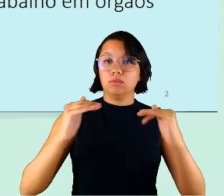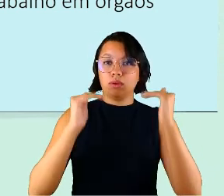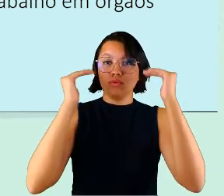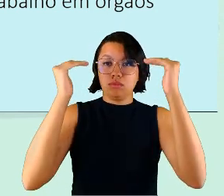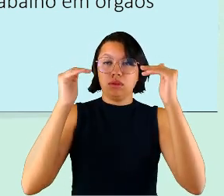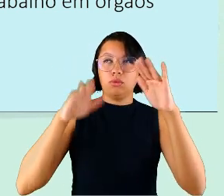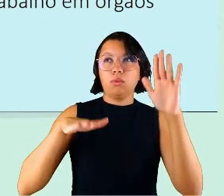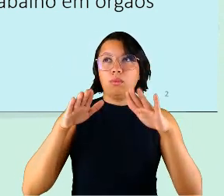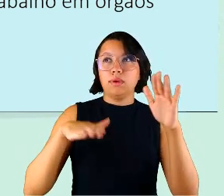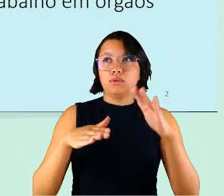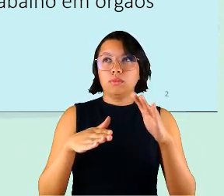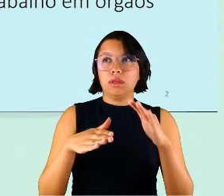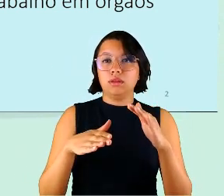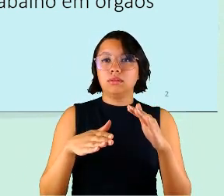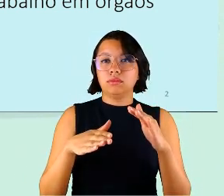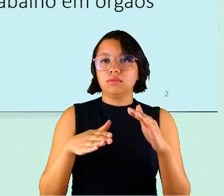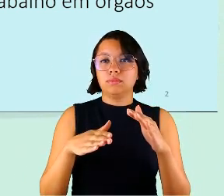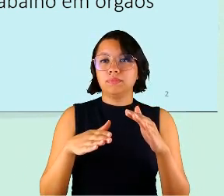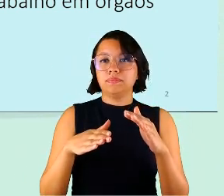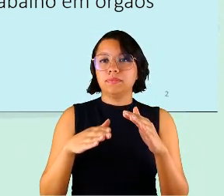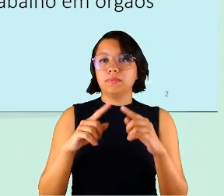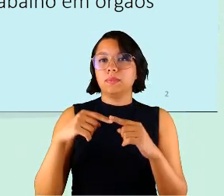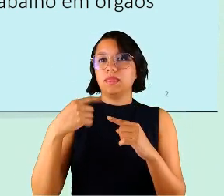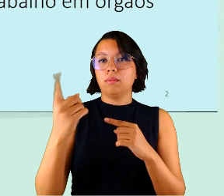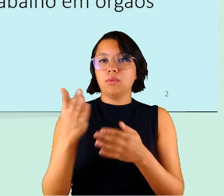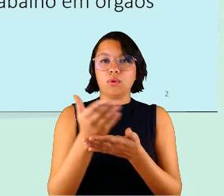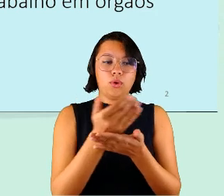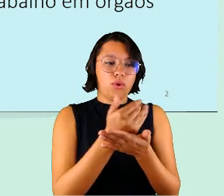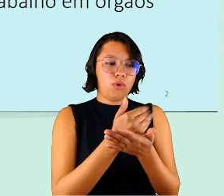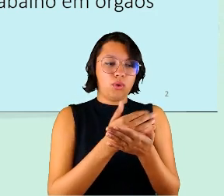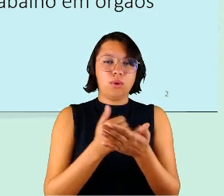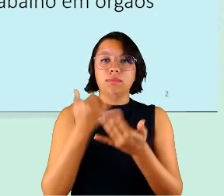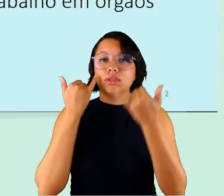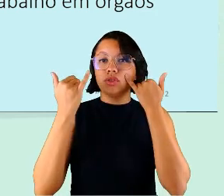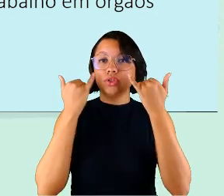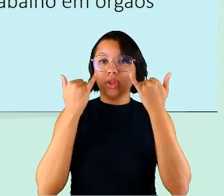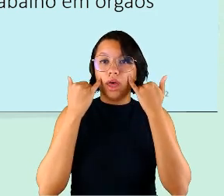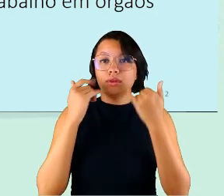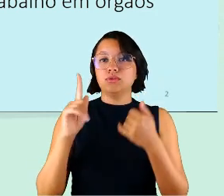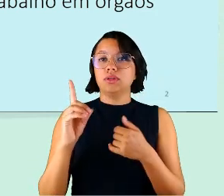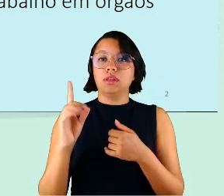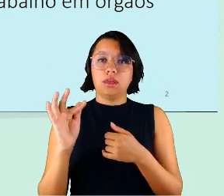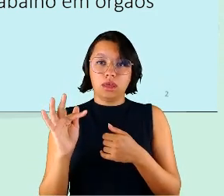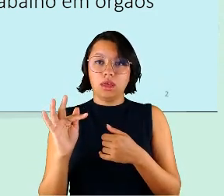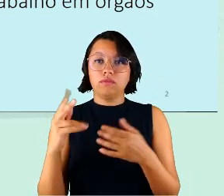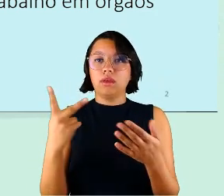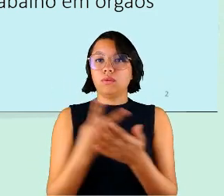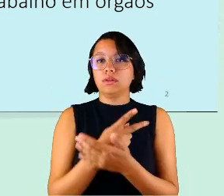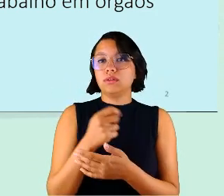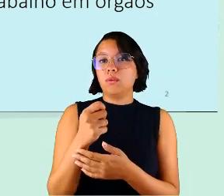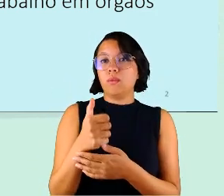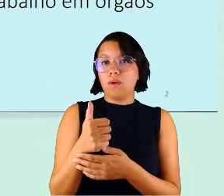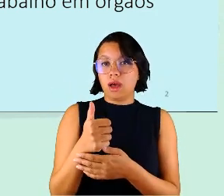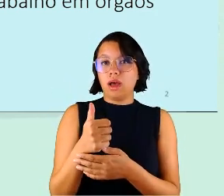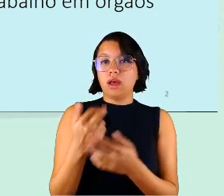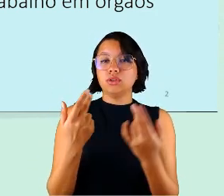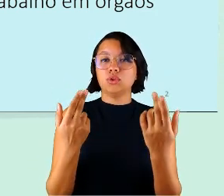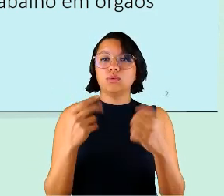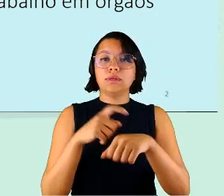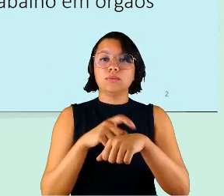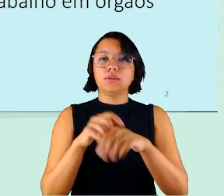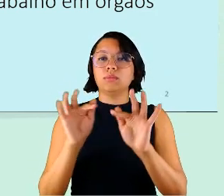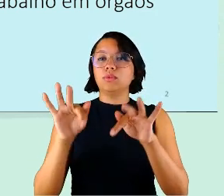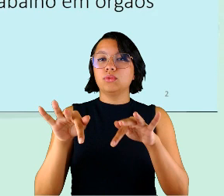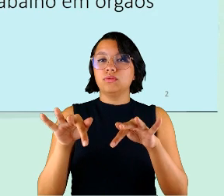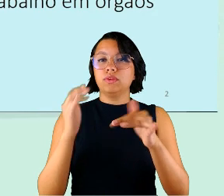mais ou menos, logo após a coleta de dados do GDF. Aconteceu quase simultaneamente no finalzinho